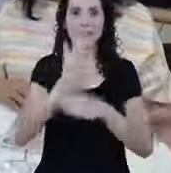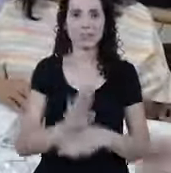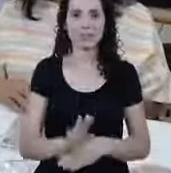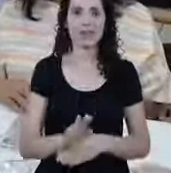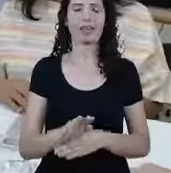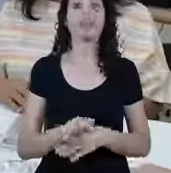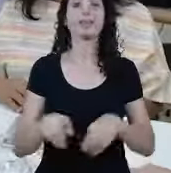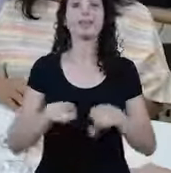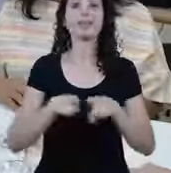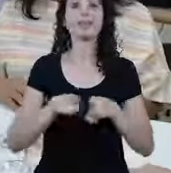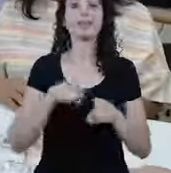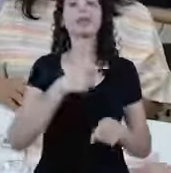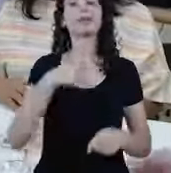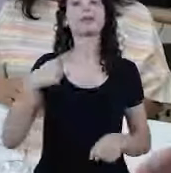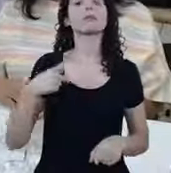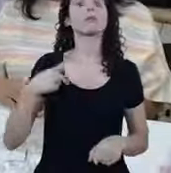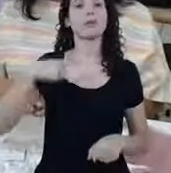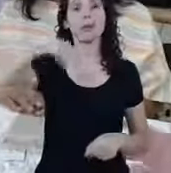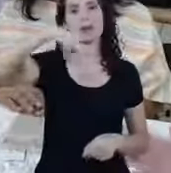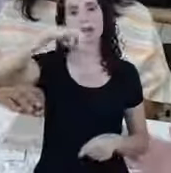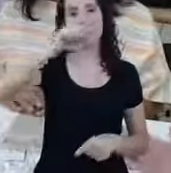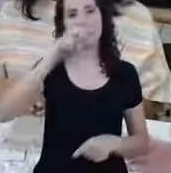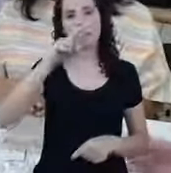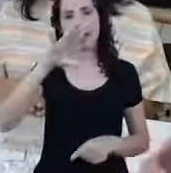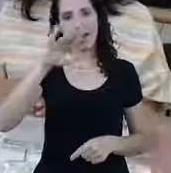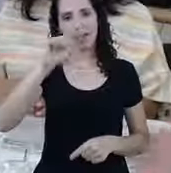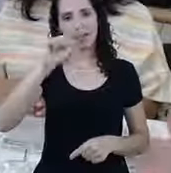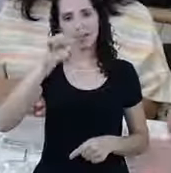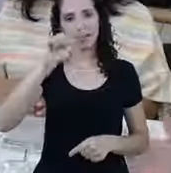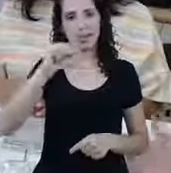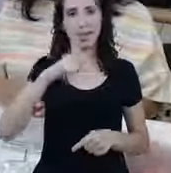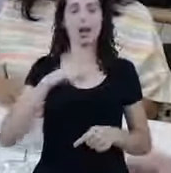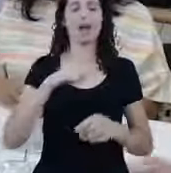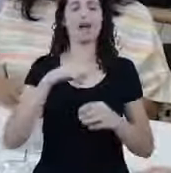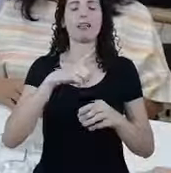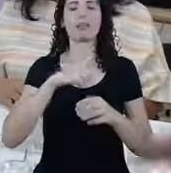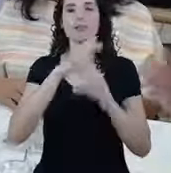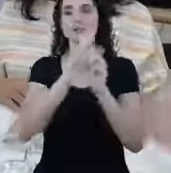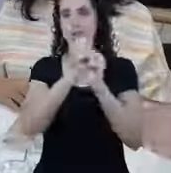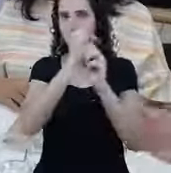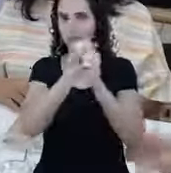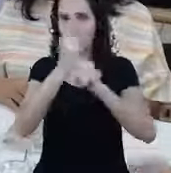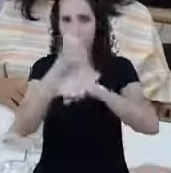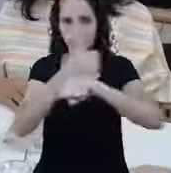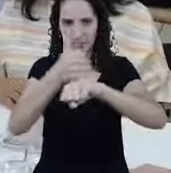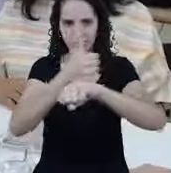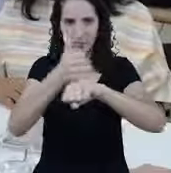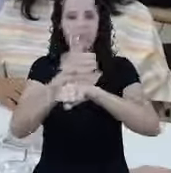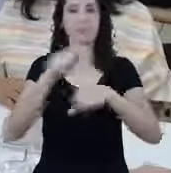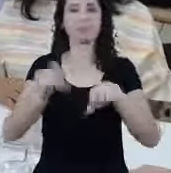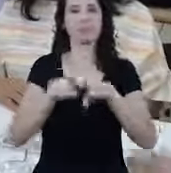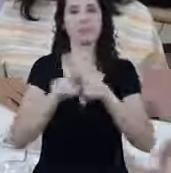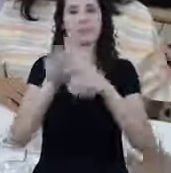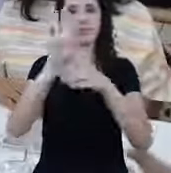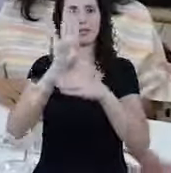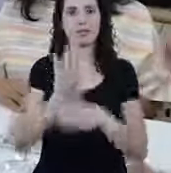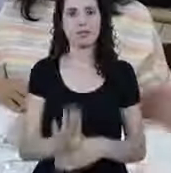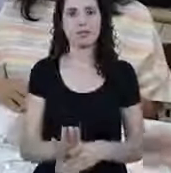estamos aqui com a pastora Márcia, que ela é contadora, tem o seu escritório também Que vai nos auxiliar nessa